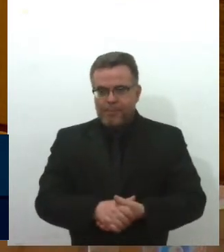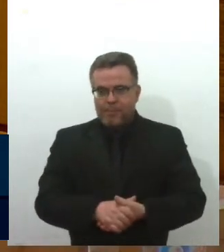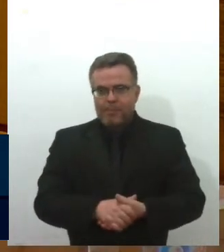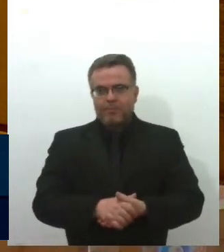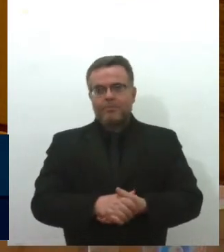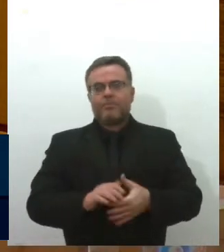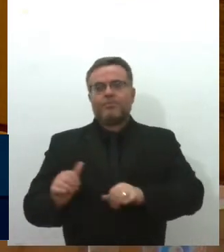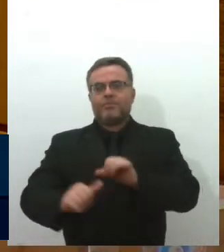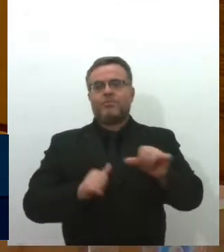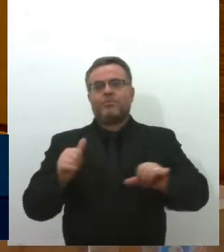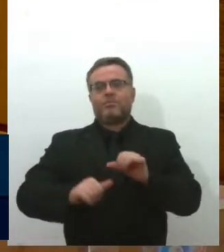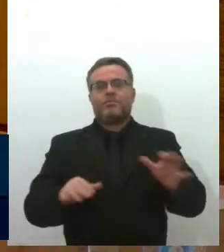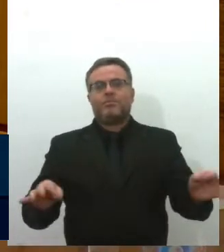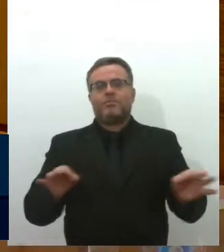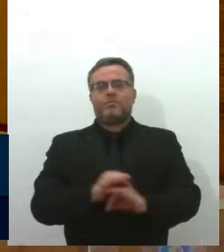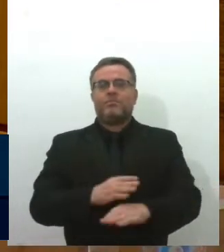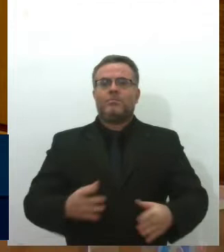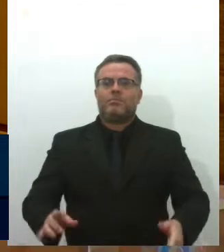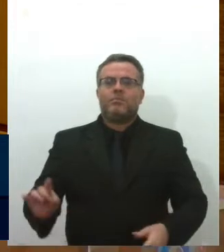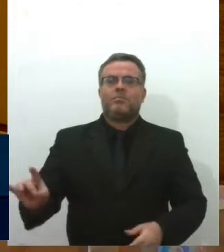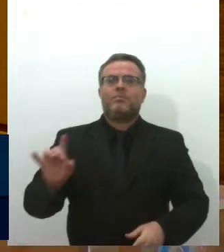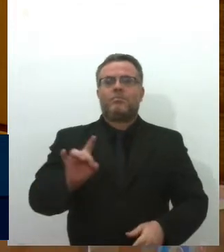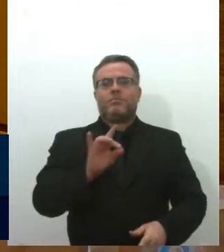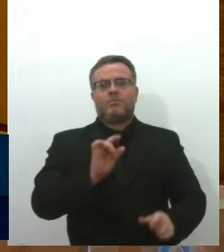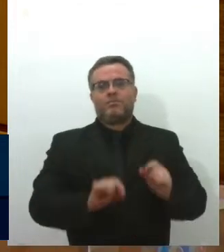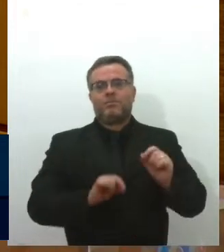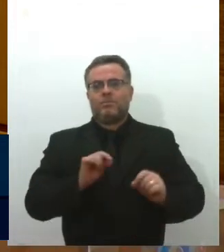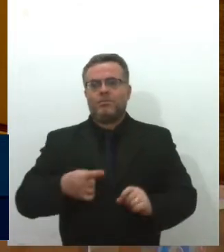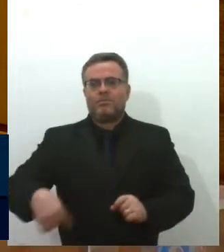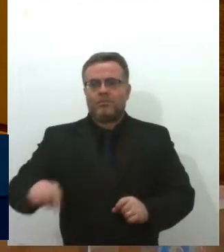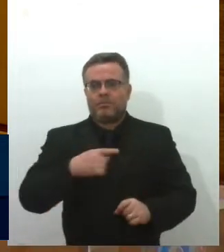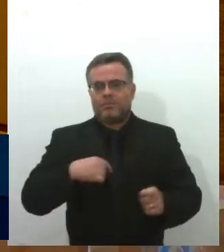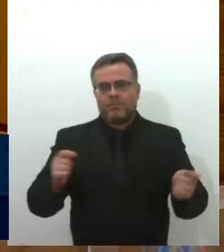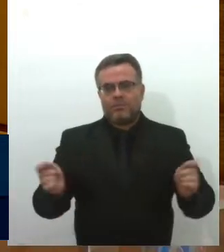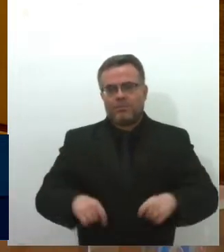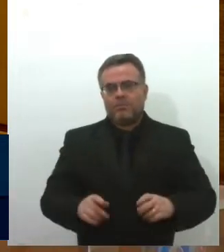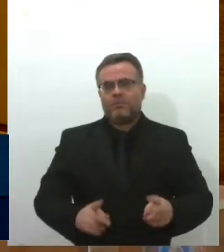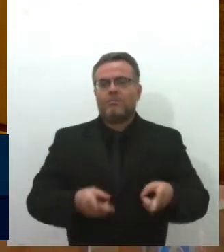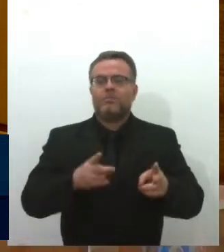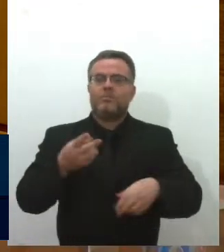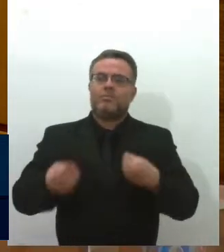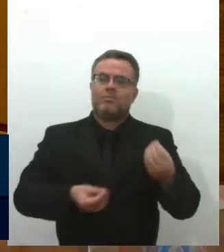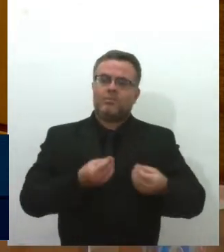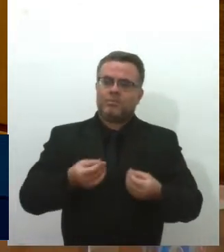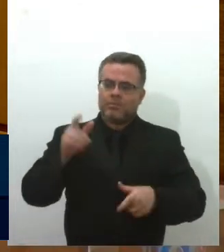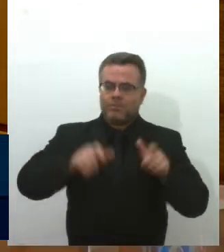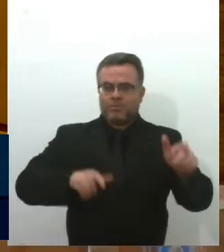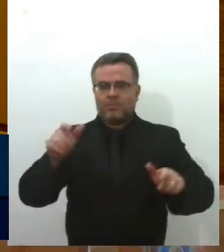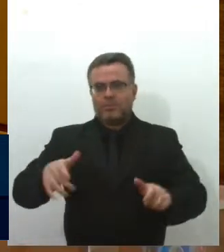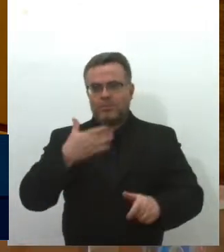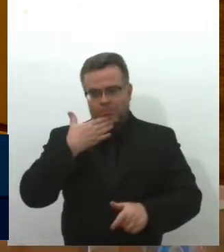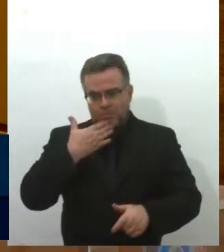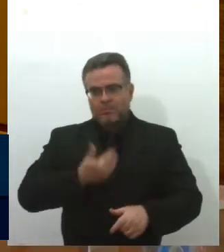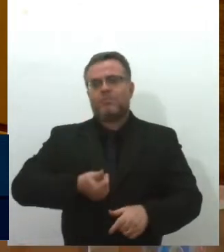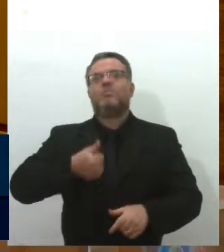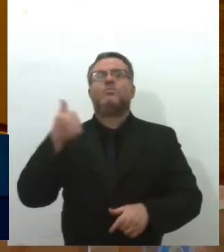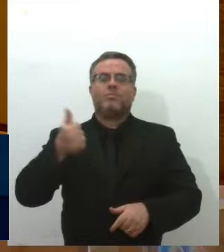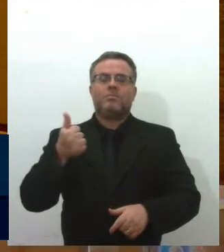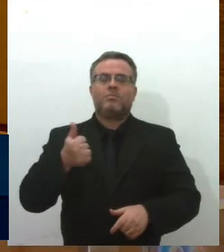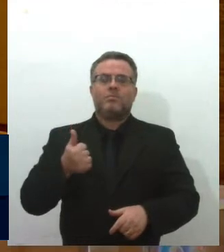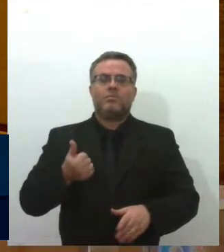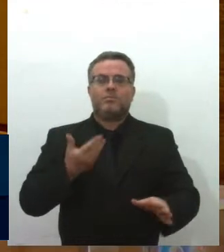para que cada gestor, cada um de nós, possa ser, inclusive, uma pessoa melhor, tratar